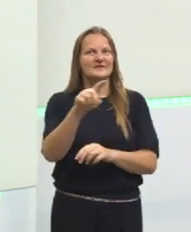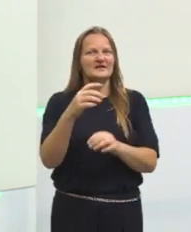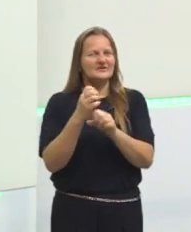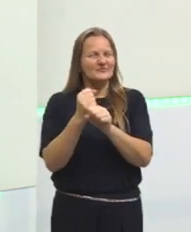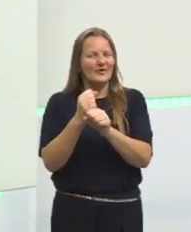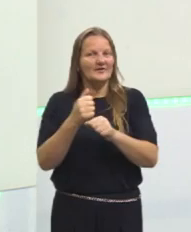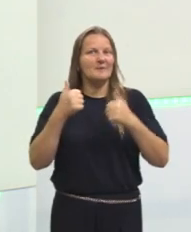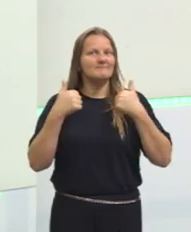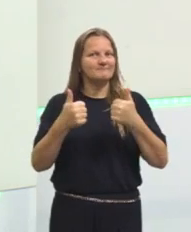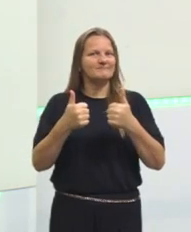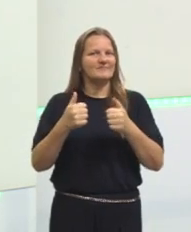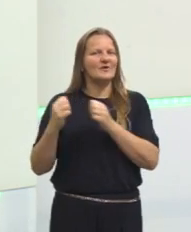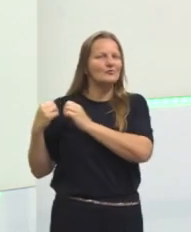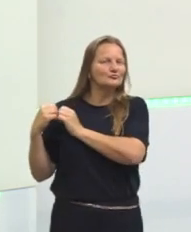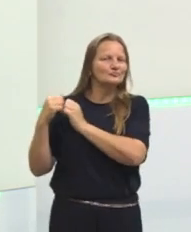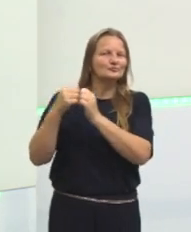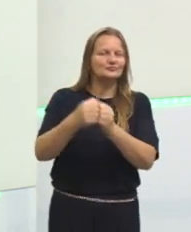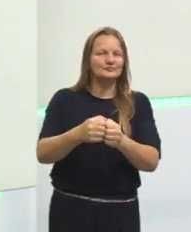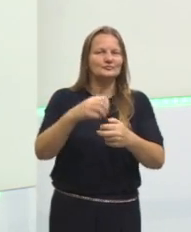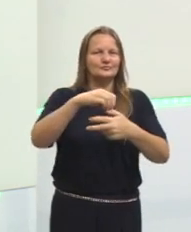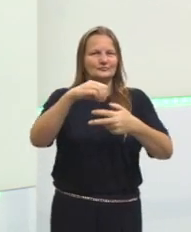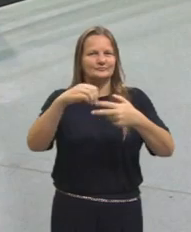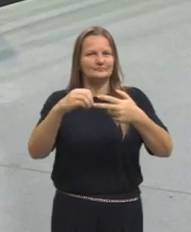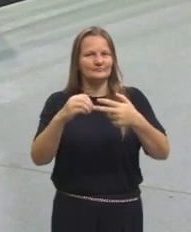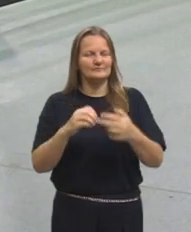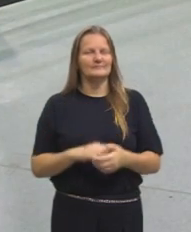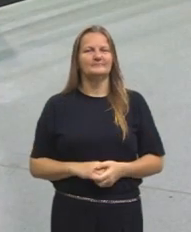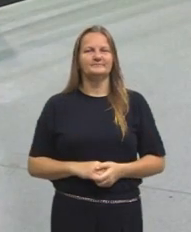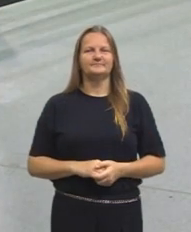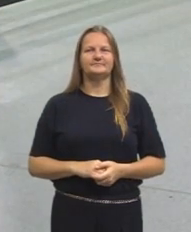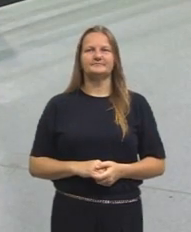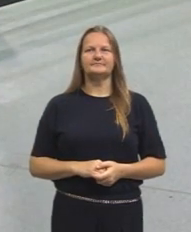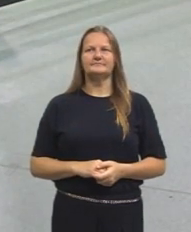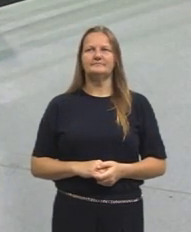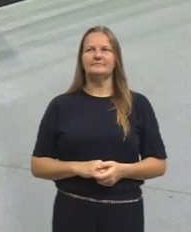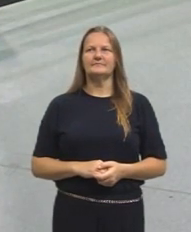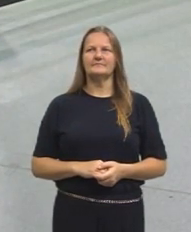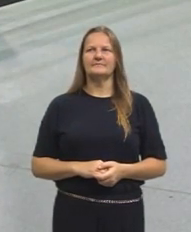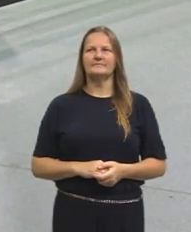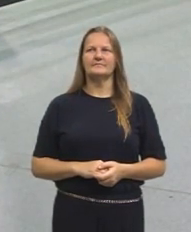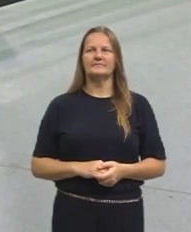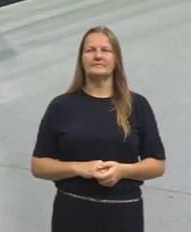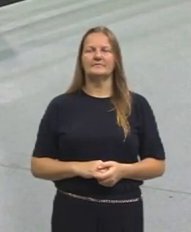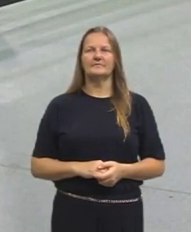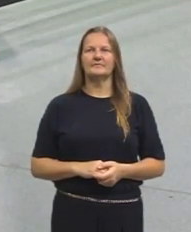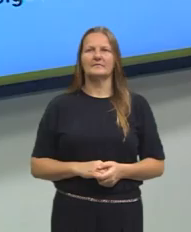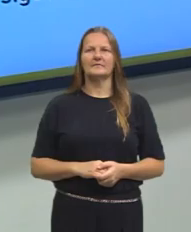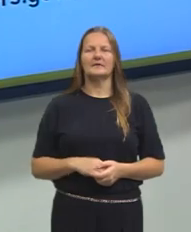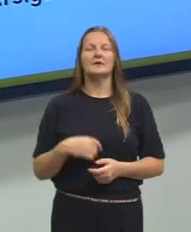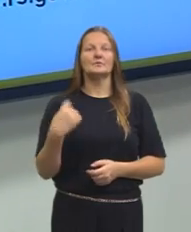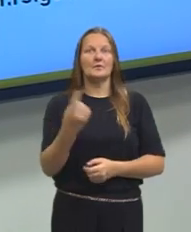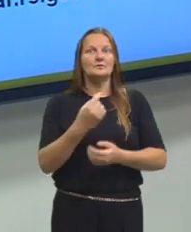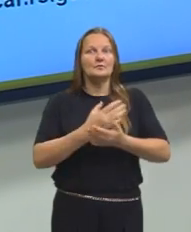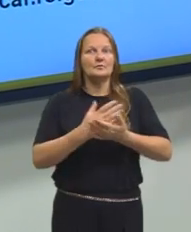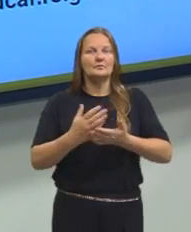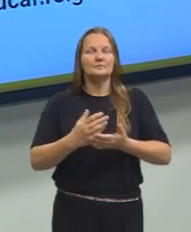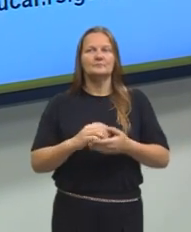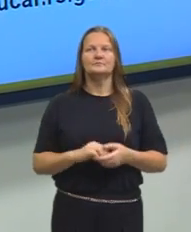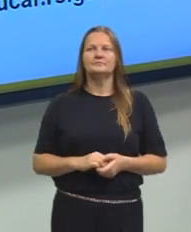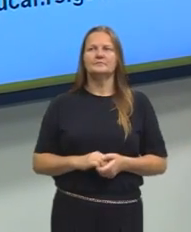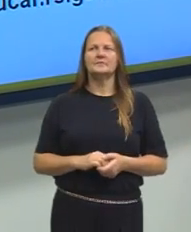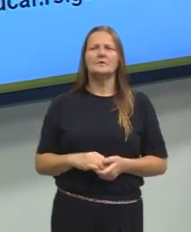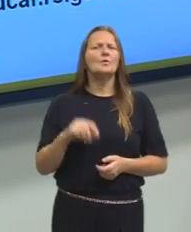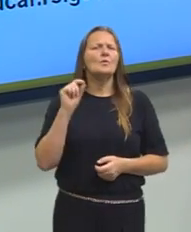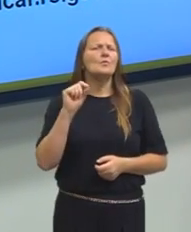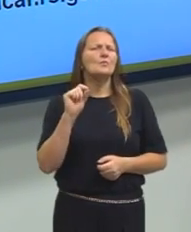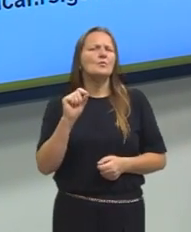acompanhando o pré-ENEM 2022. Isso aí, então, nós vamos iniciar a nossa aula vendo um